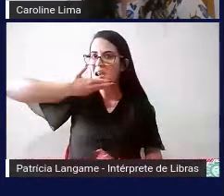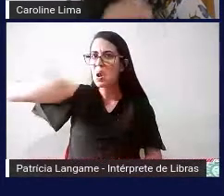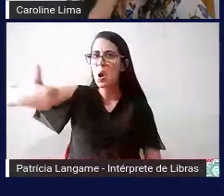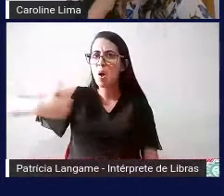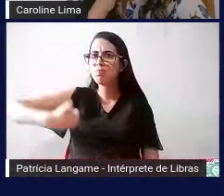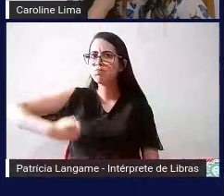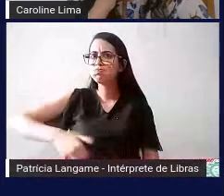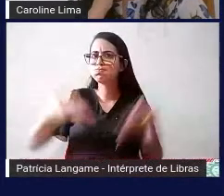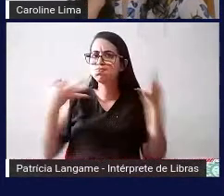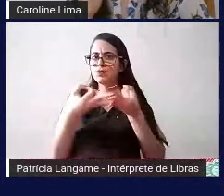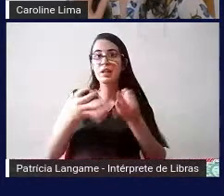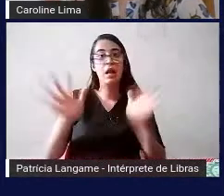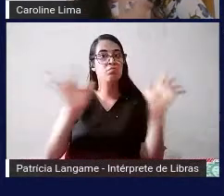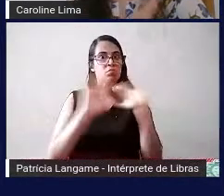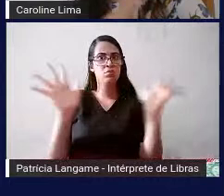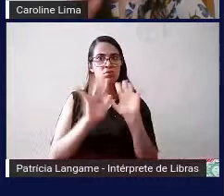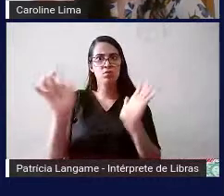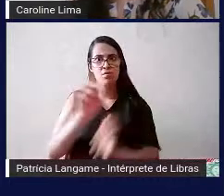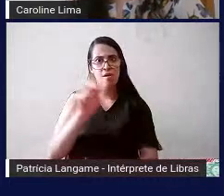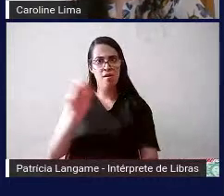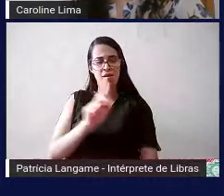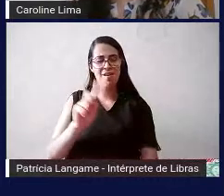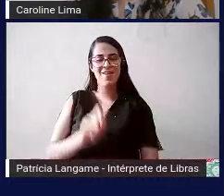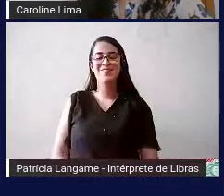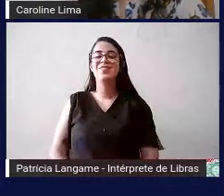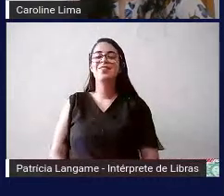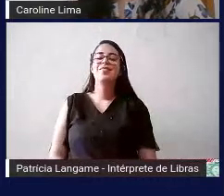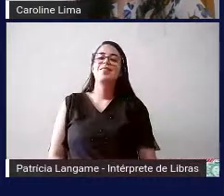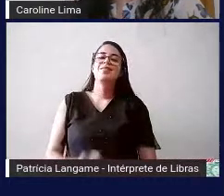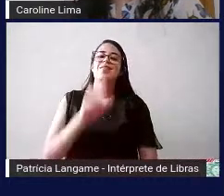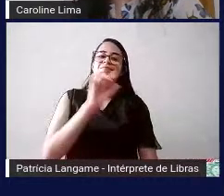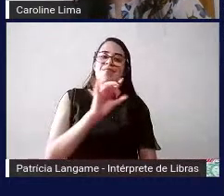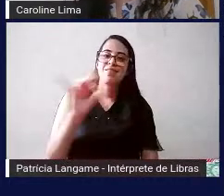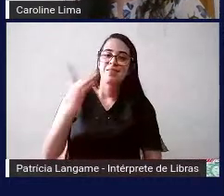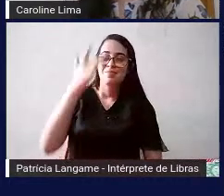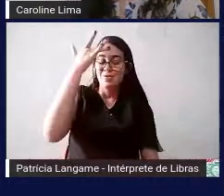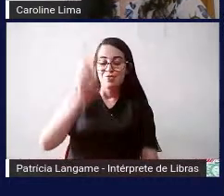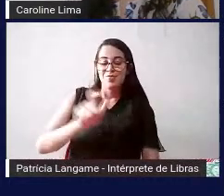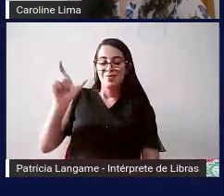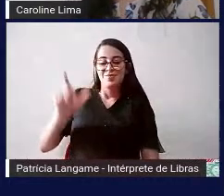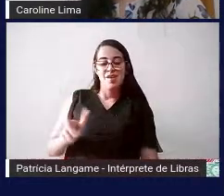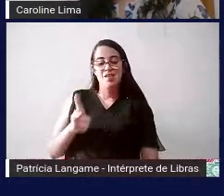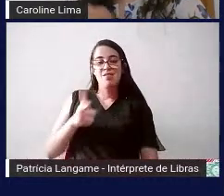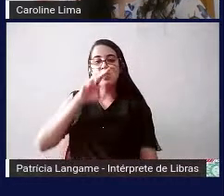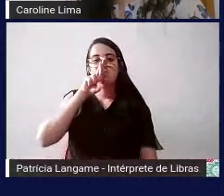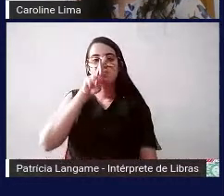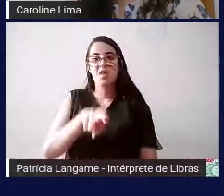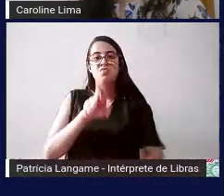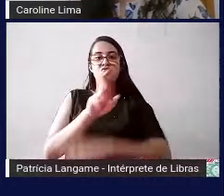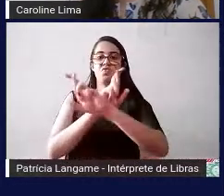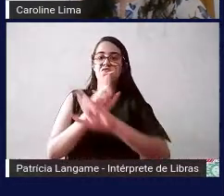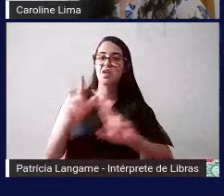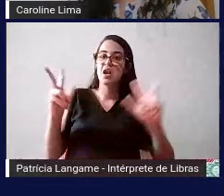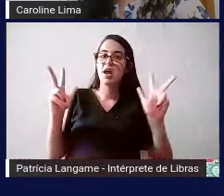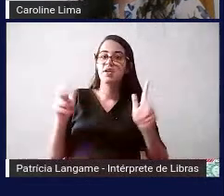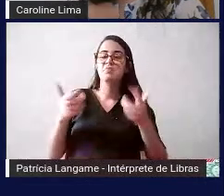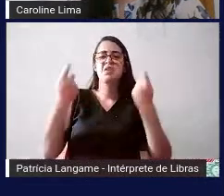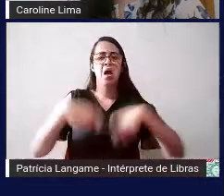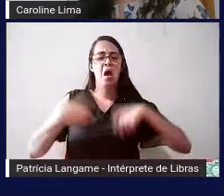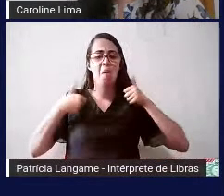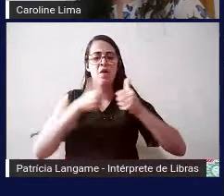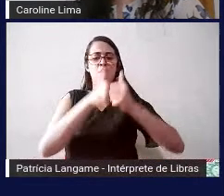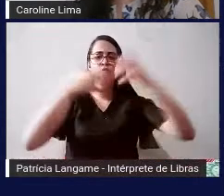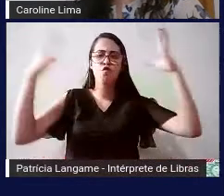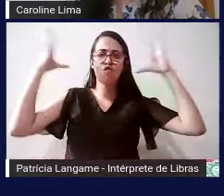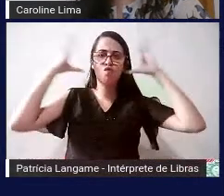estabelecida tá gente para cada para cada indivíduo tem um resultado diferente não precisa de acompanhamento de fono